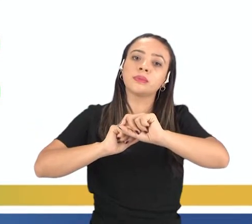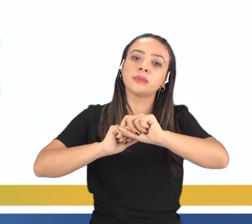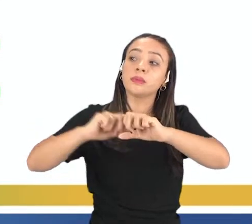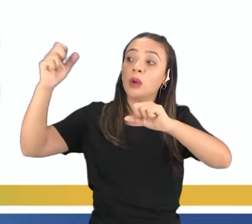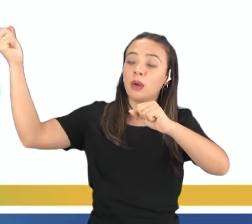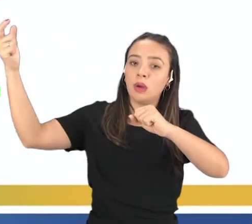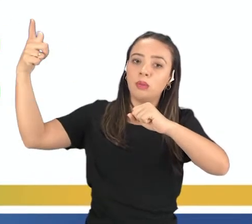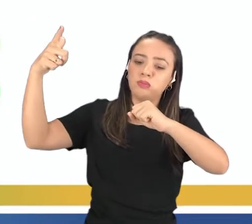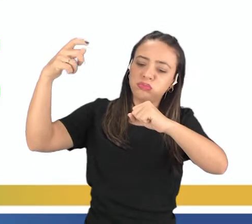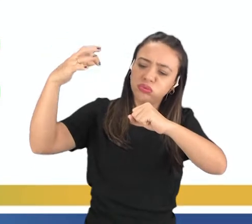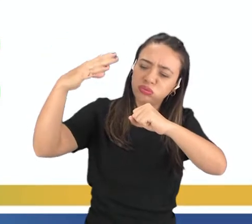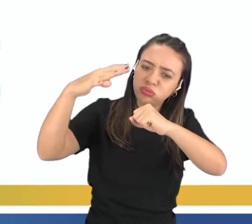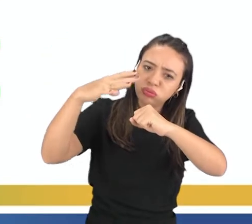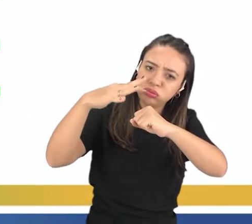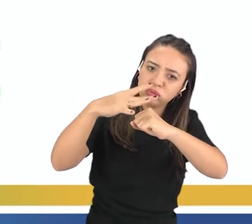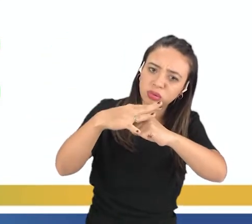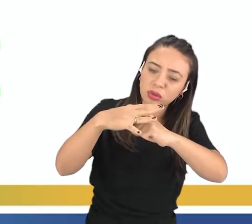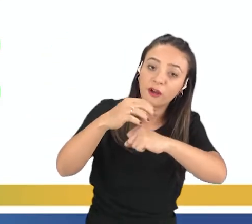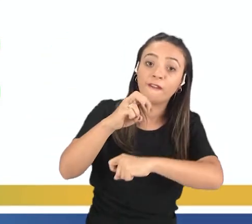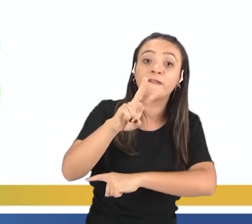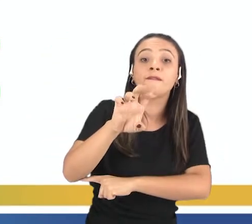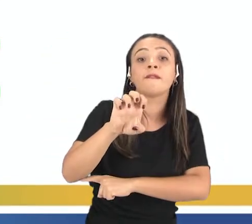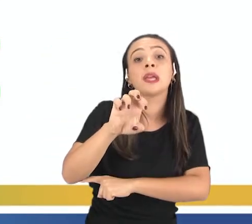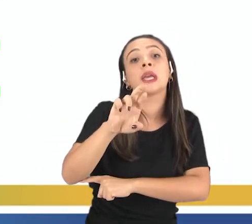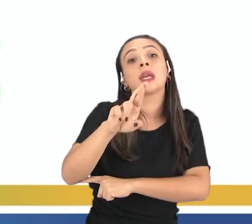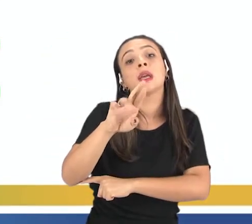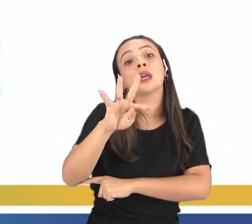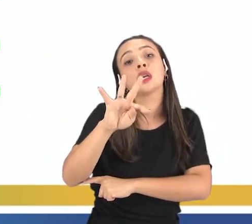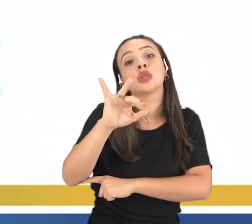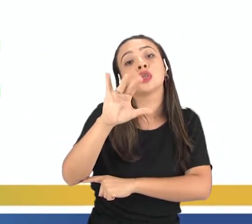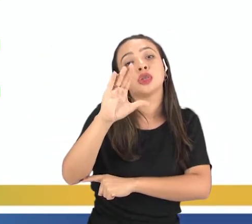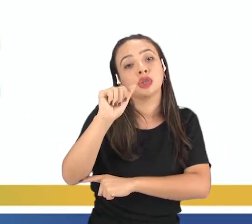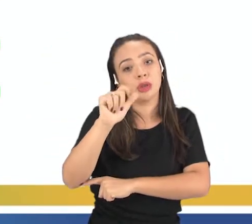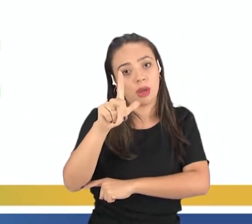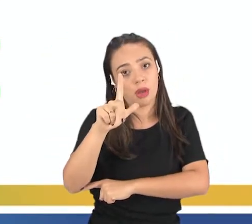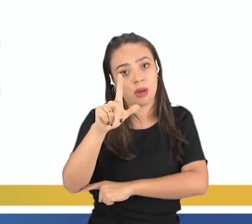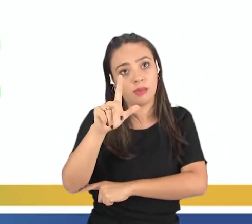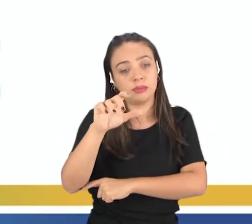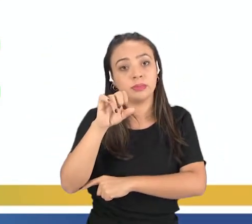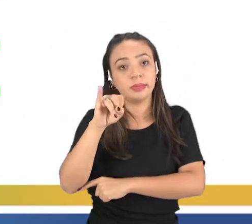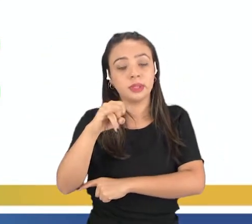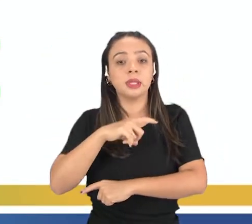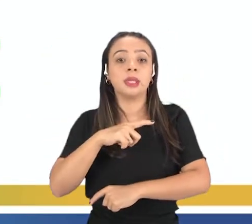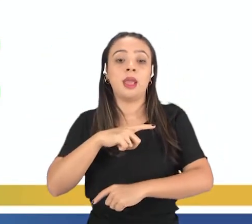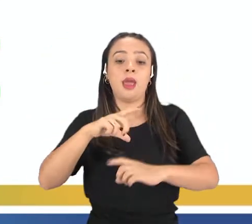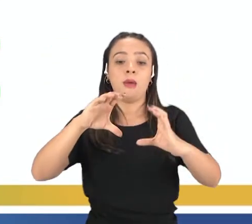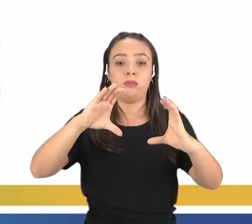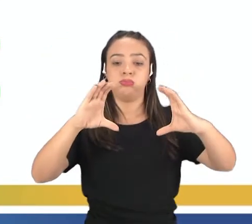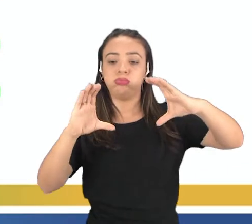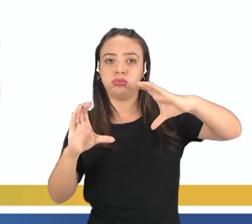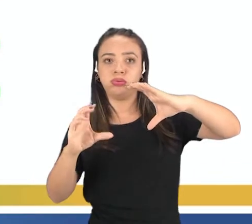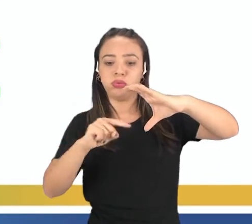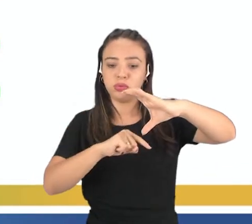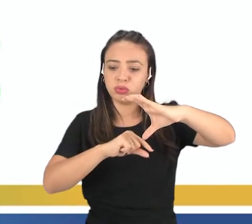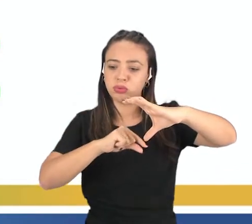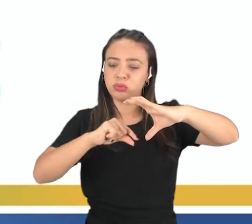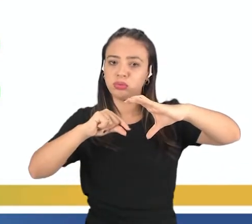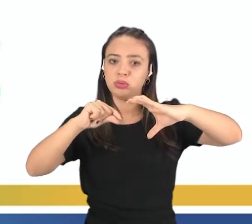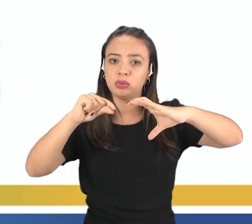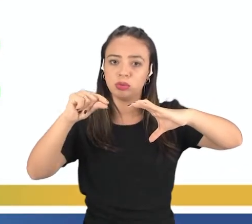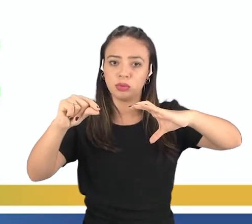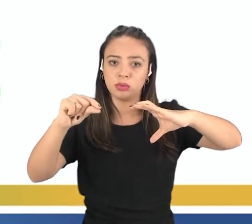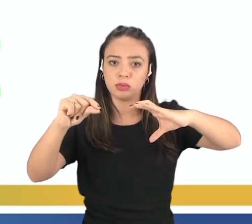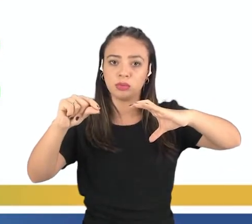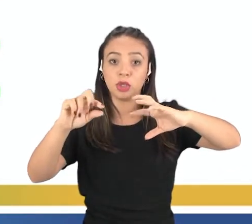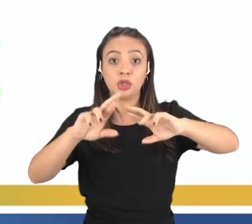atingem a Terra num plano vertical, tá? E subindo ali em direção aos polos, esses raios solares já atingem num